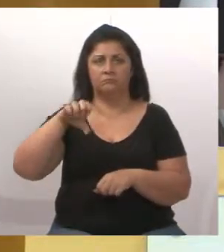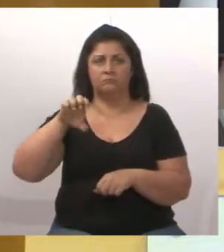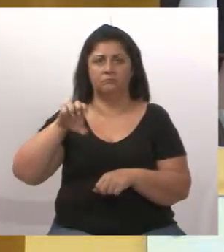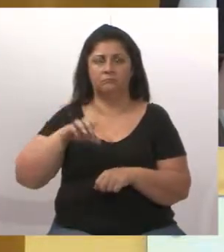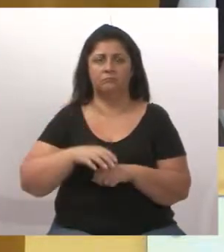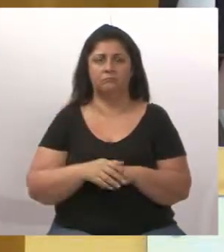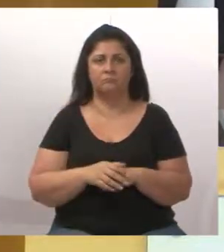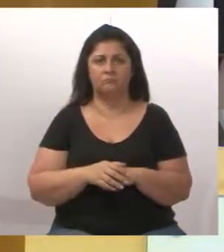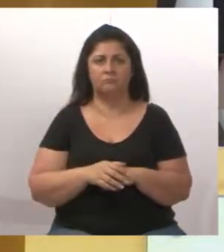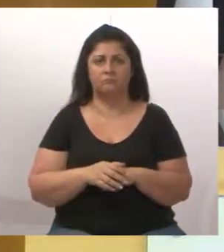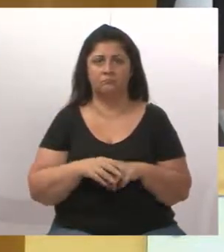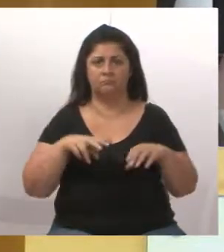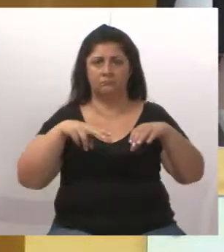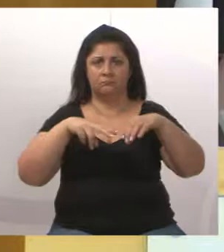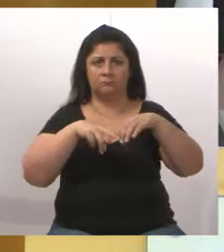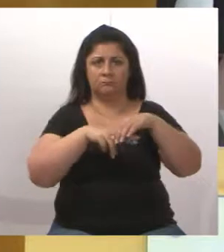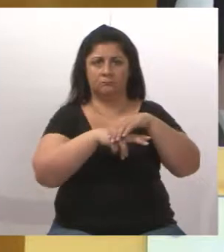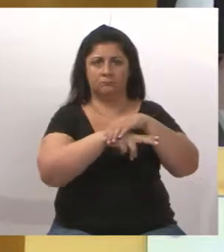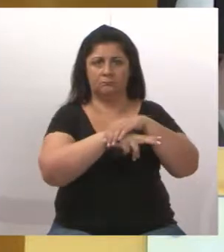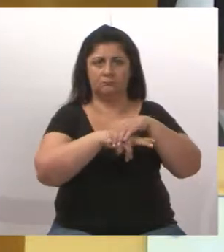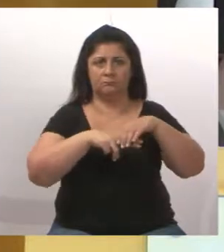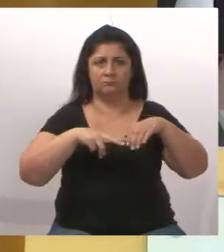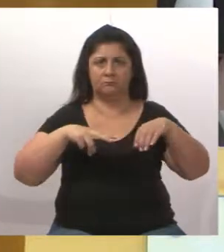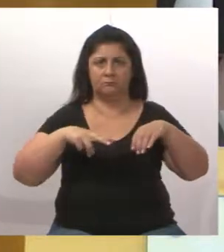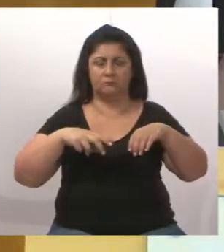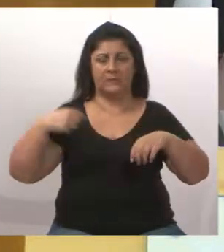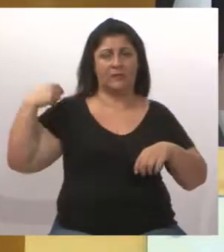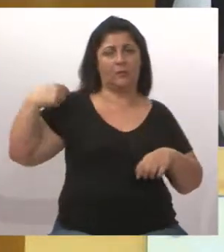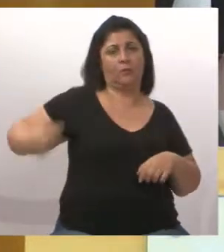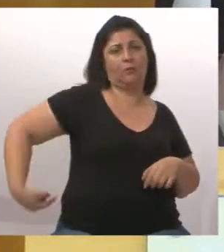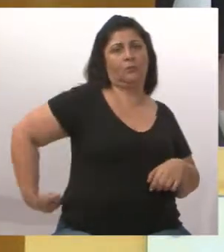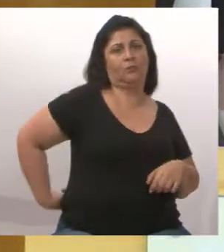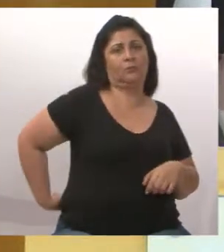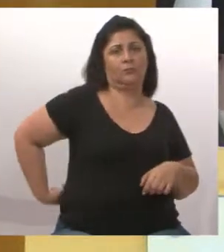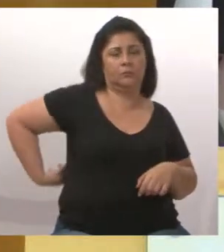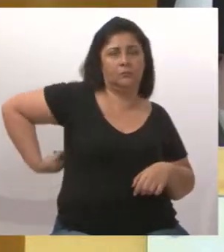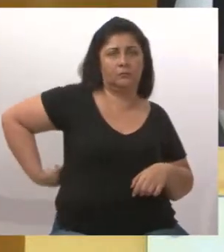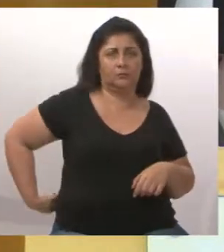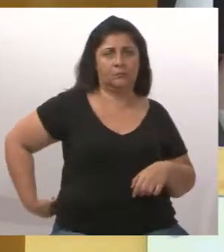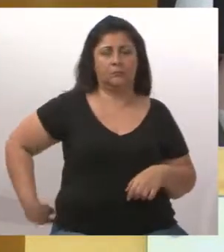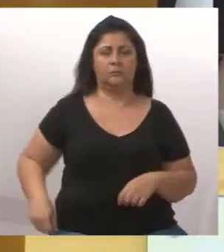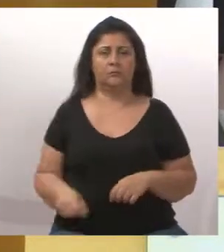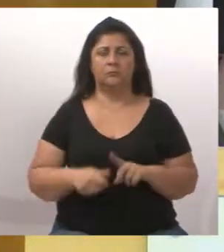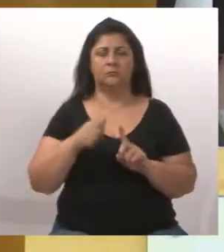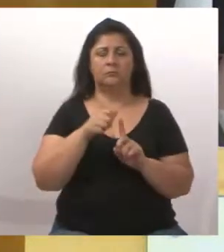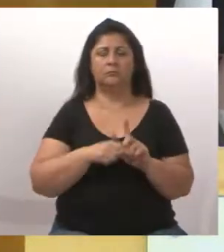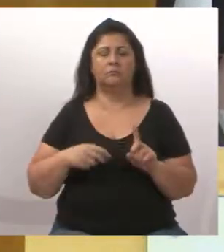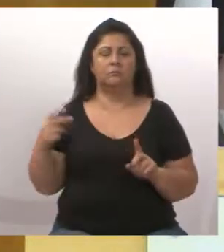da coluna. E isso já há meses.